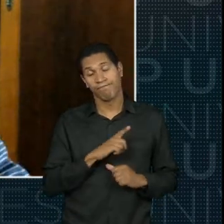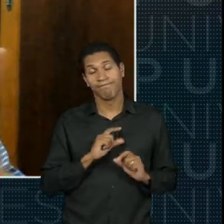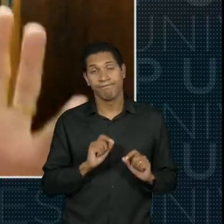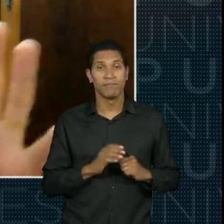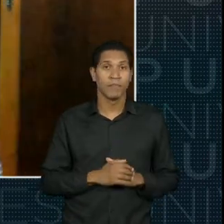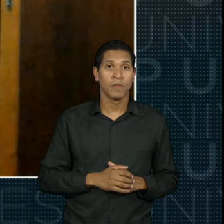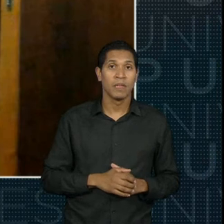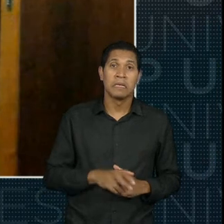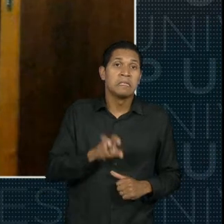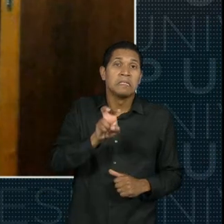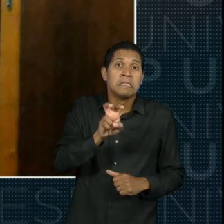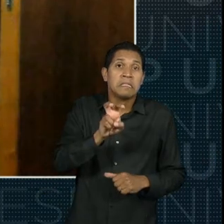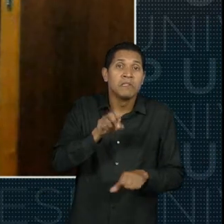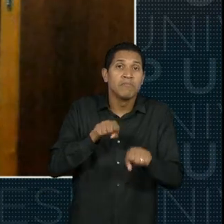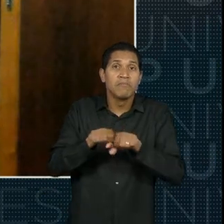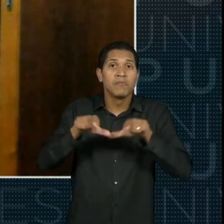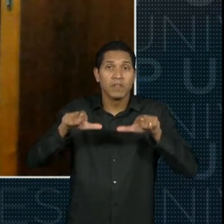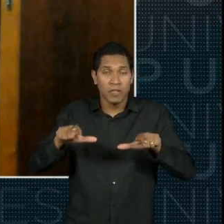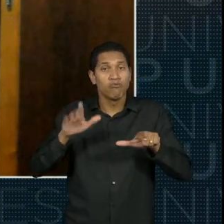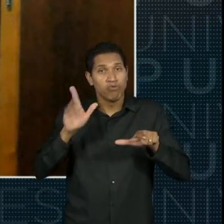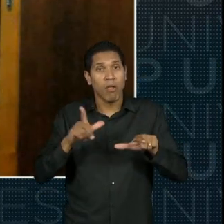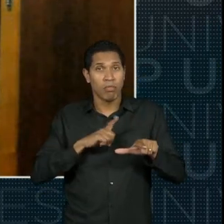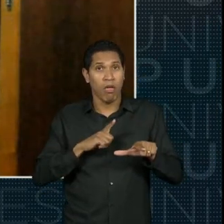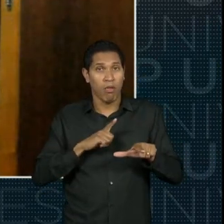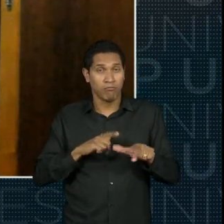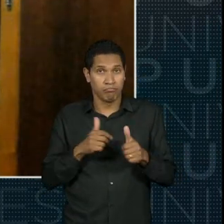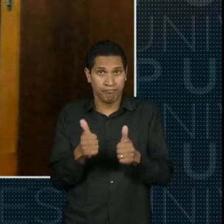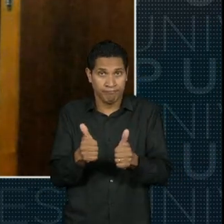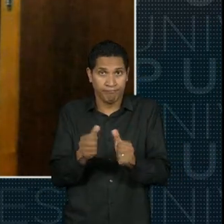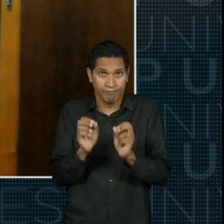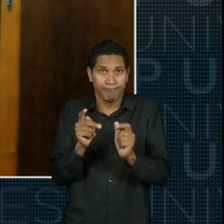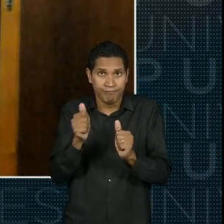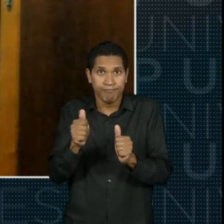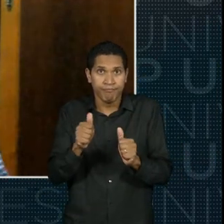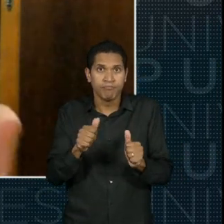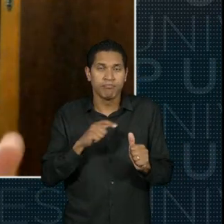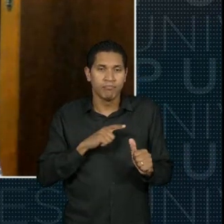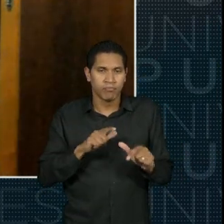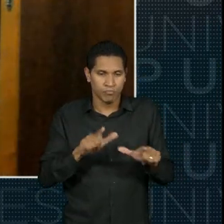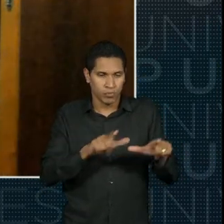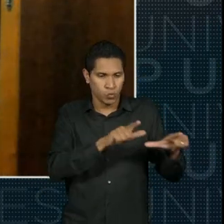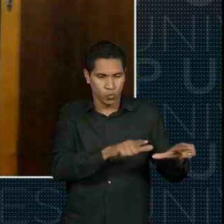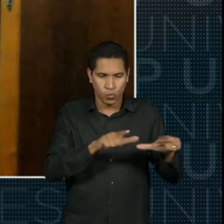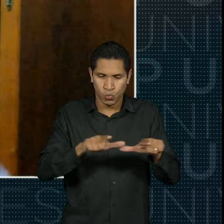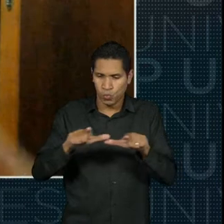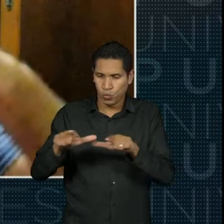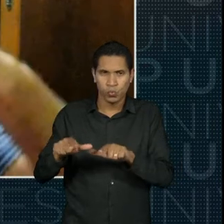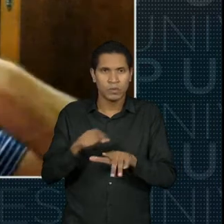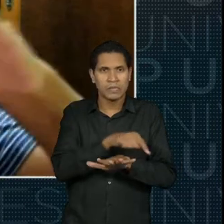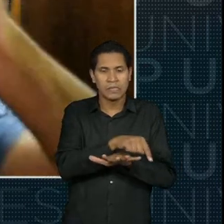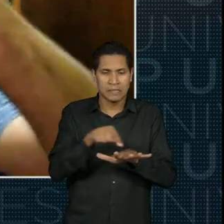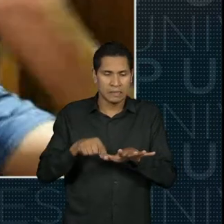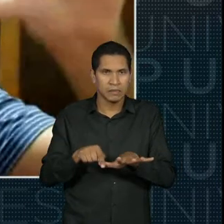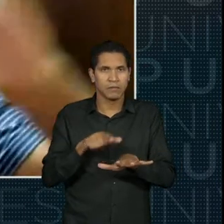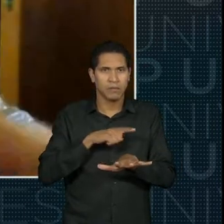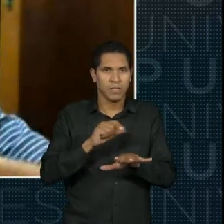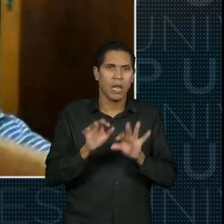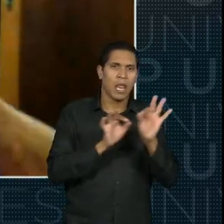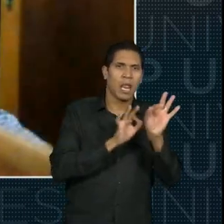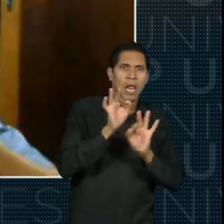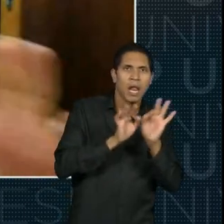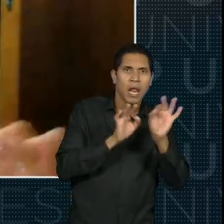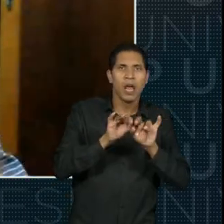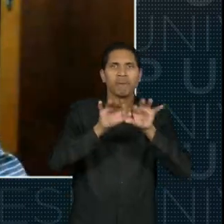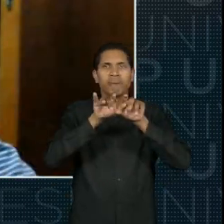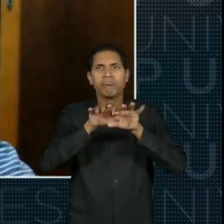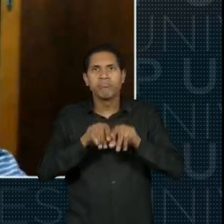cinco certificados que ele possui, certo? E ele posta, arruma lá, faz o cabeçalho,